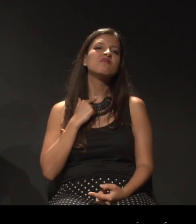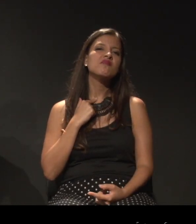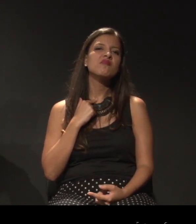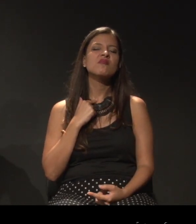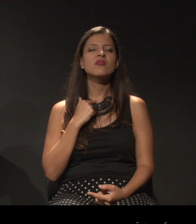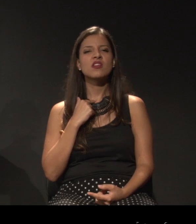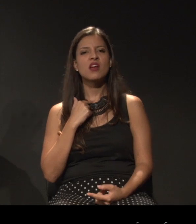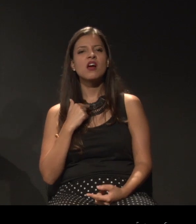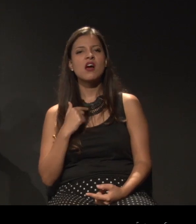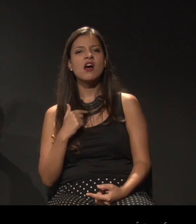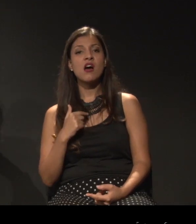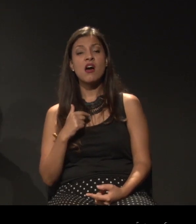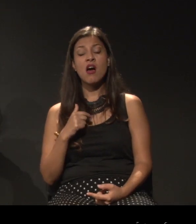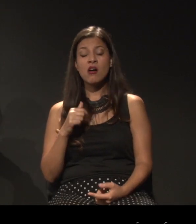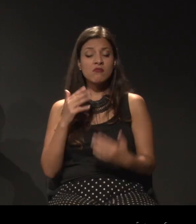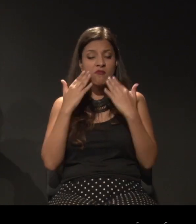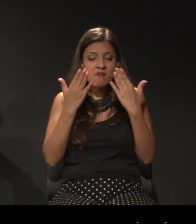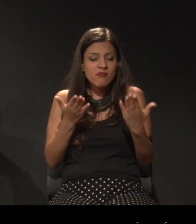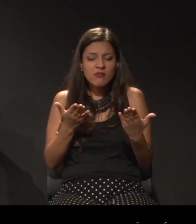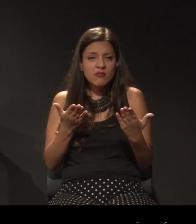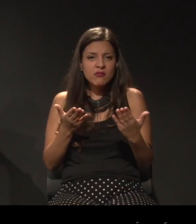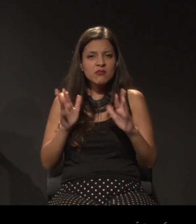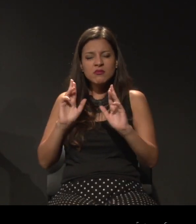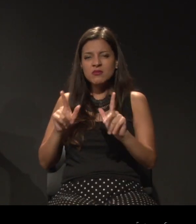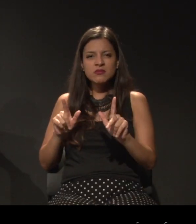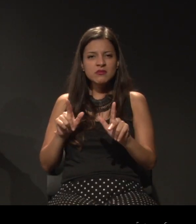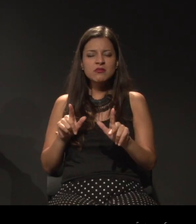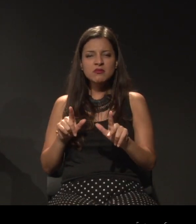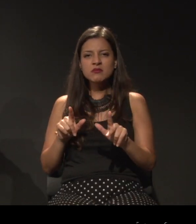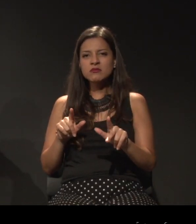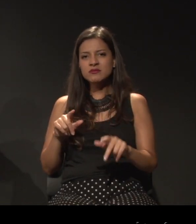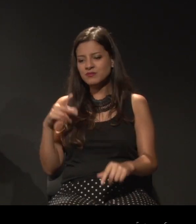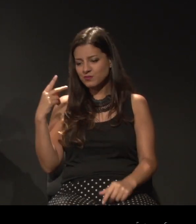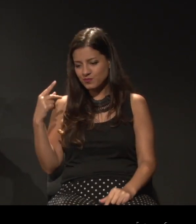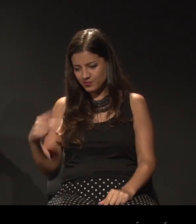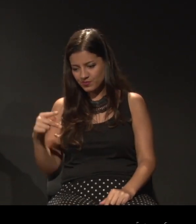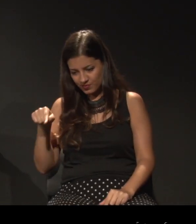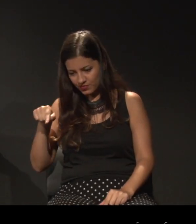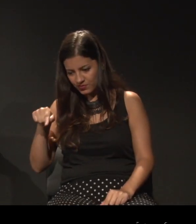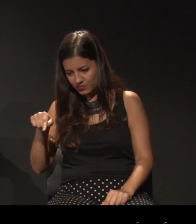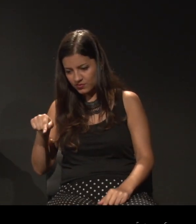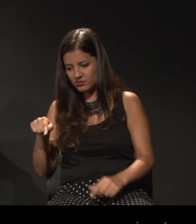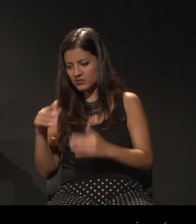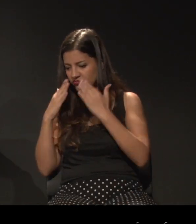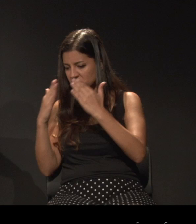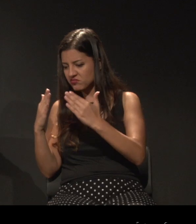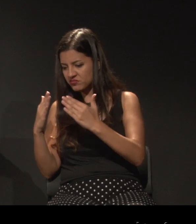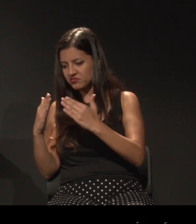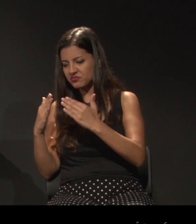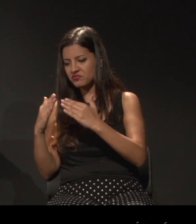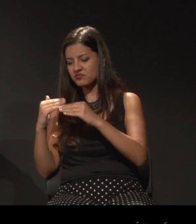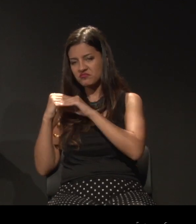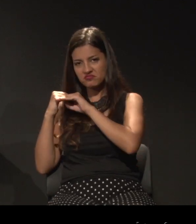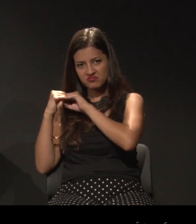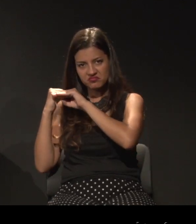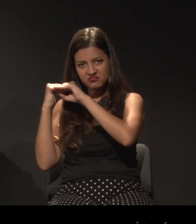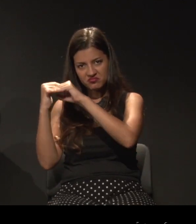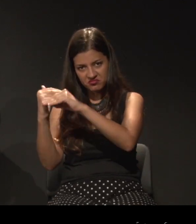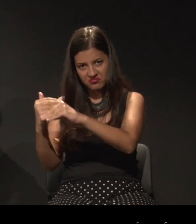e de uma estética diferente dessa estética hegemônica,